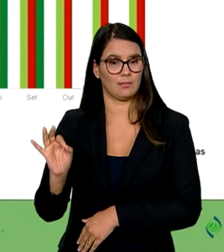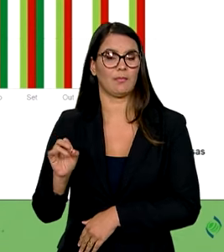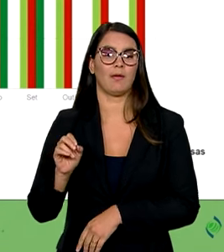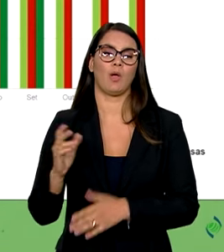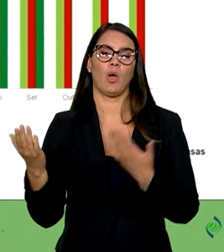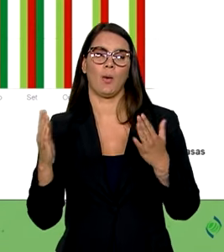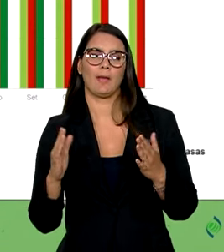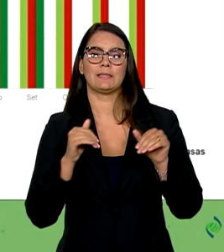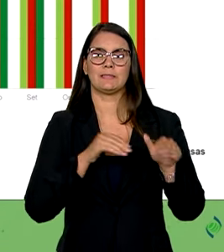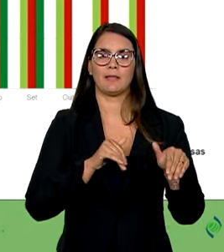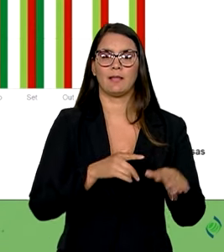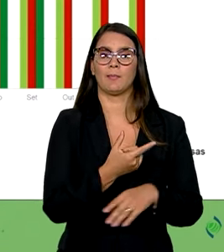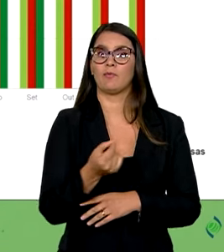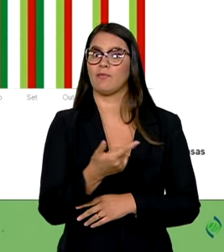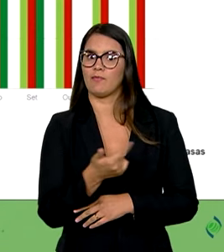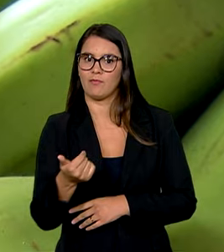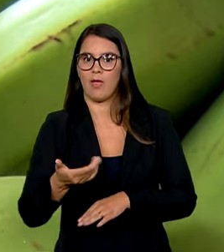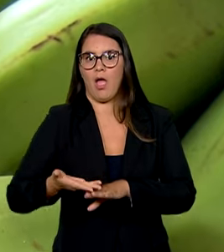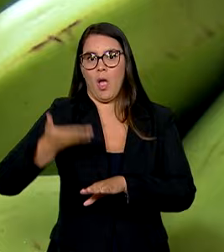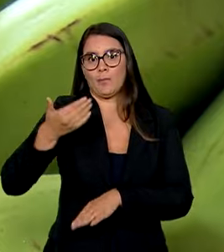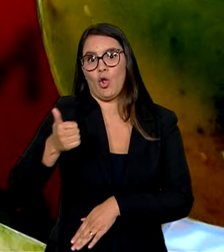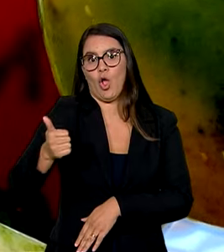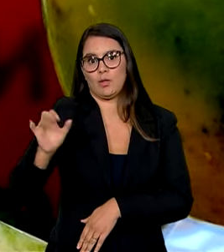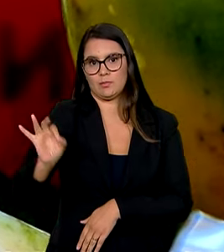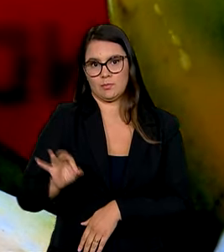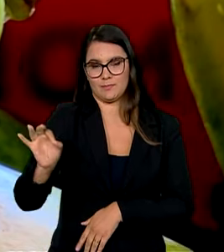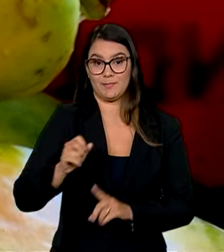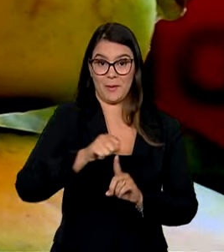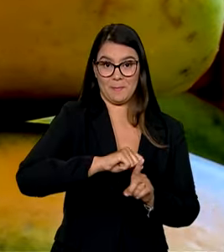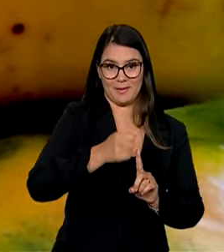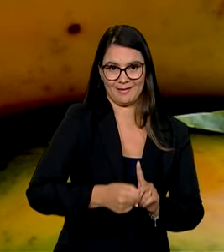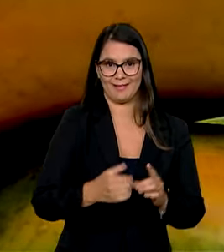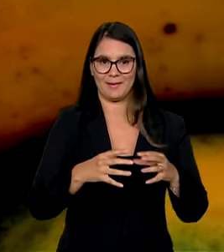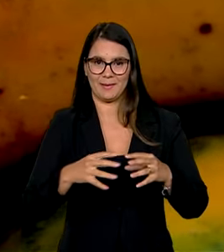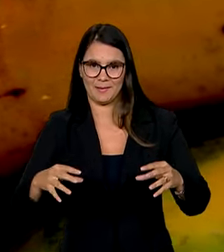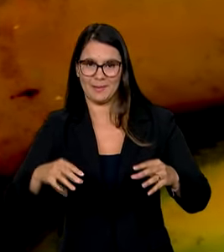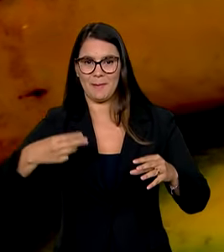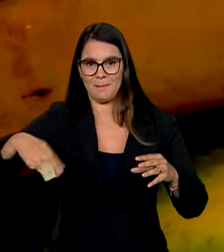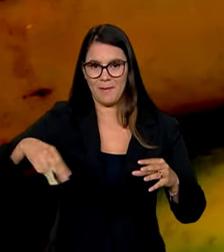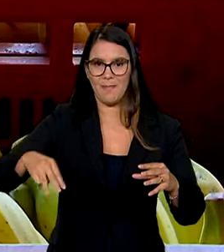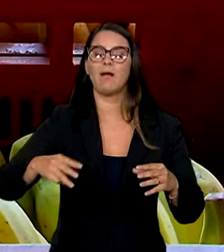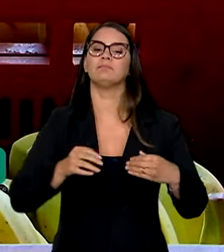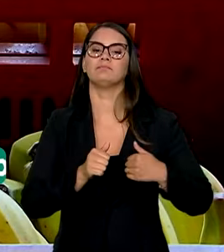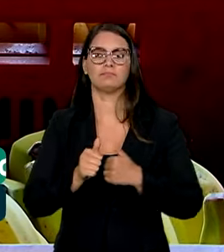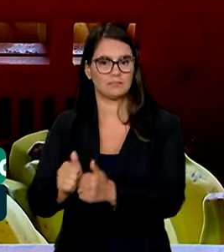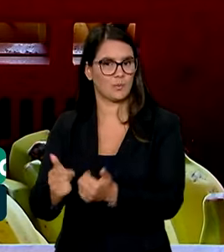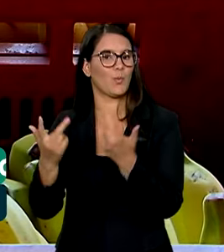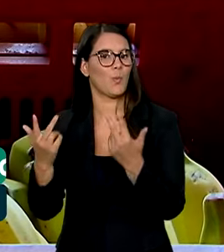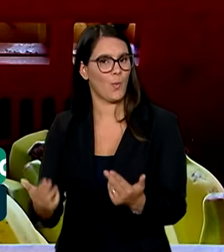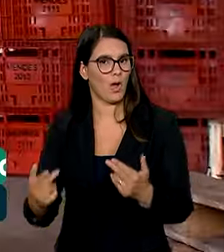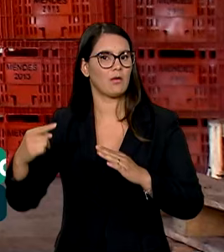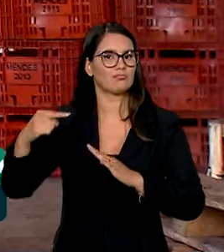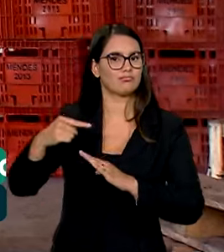setembro de 2021, teve uma alta de 11%. Banana e mamão foram as frutas que seguiram o comportamento de